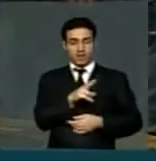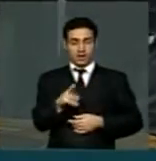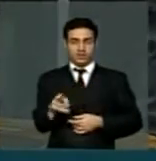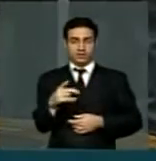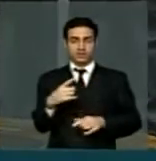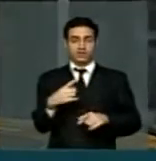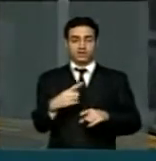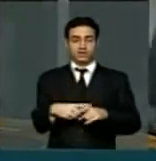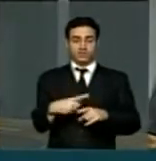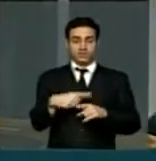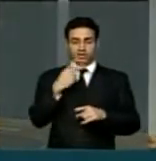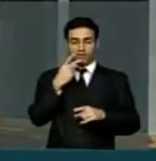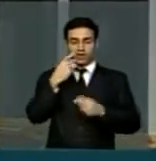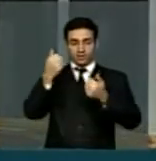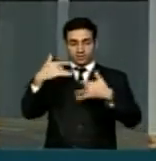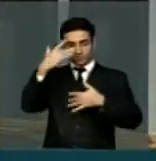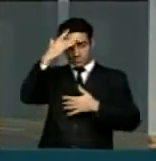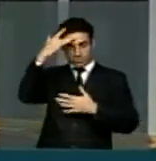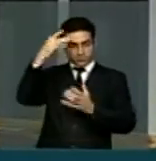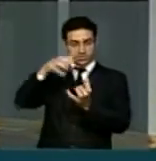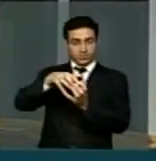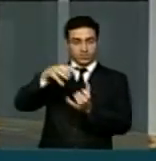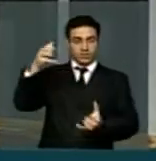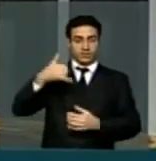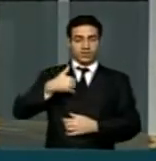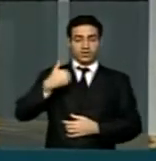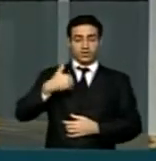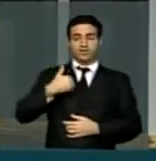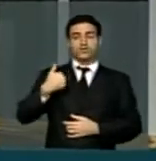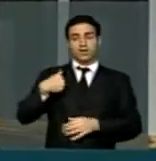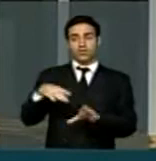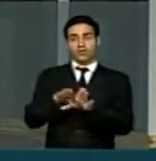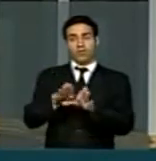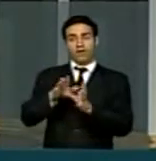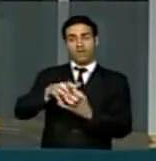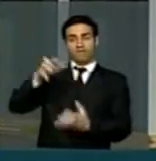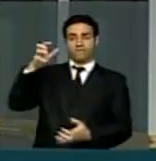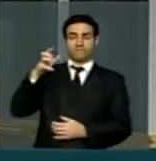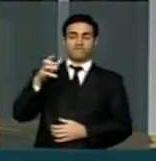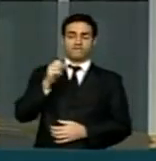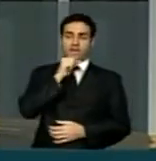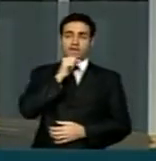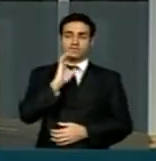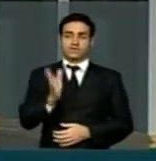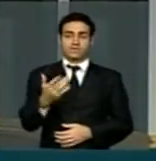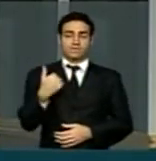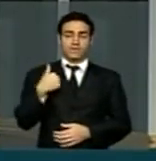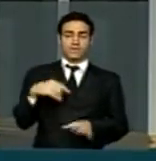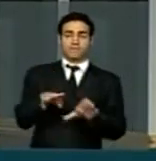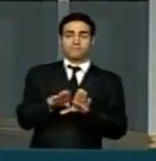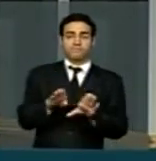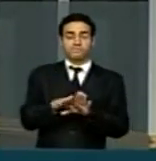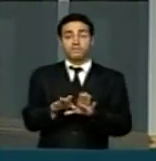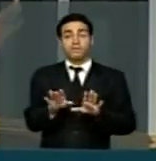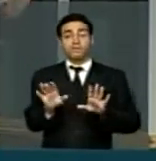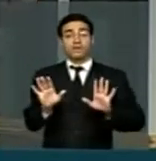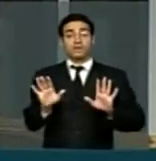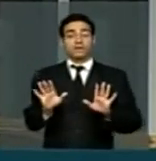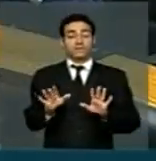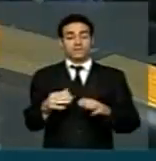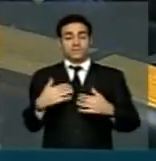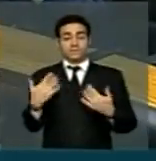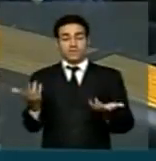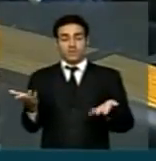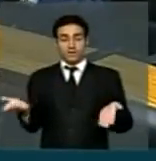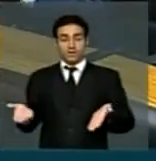dos idosos e eu estou me incluindo também. E lá os idosos, agora todo